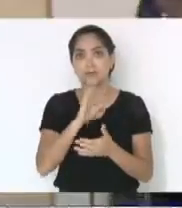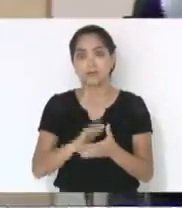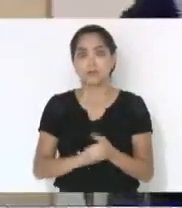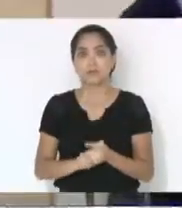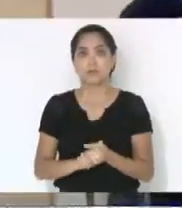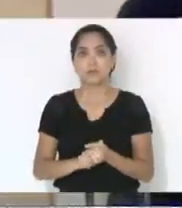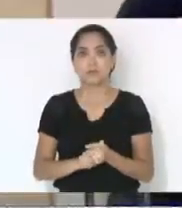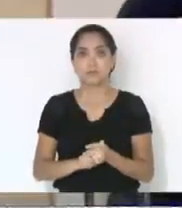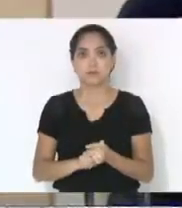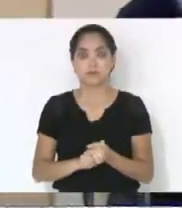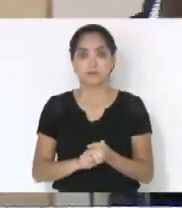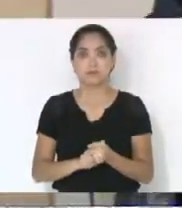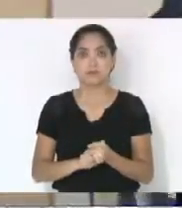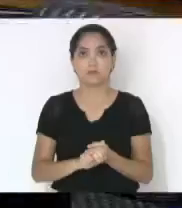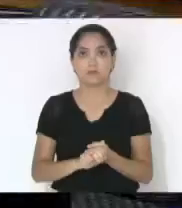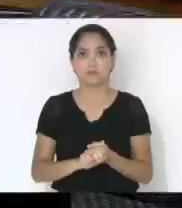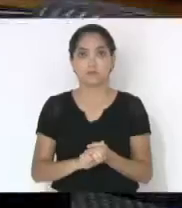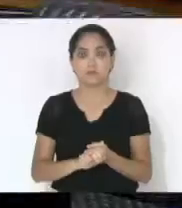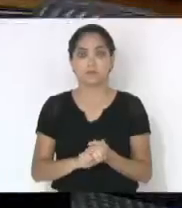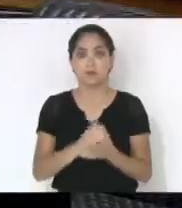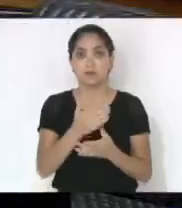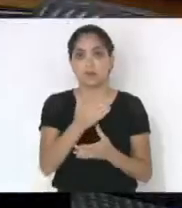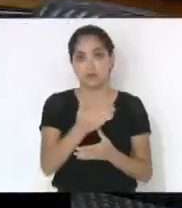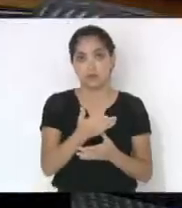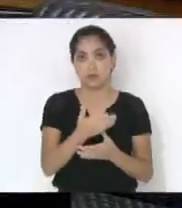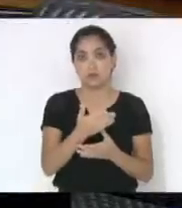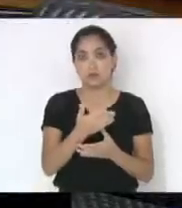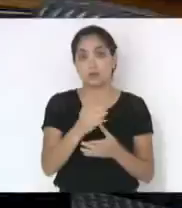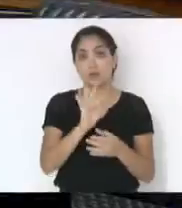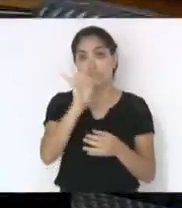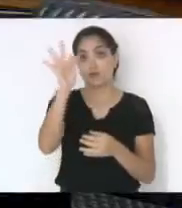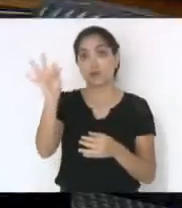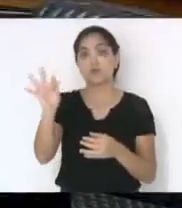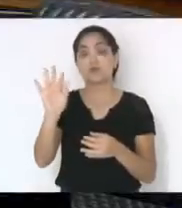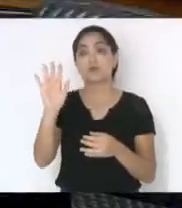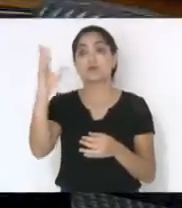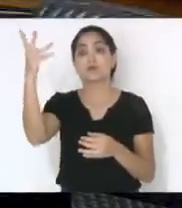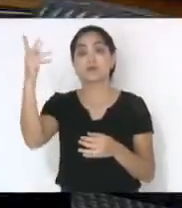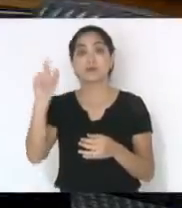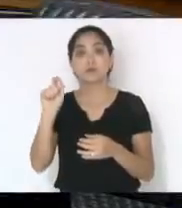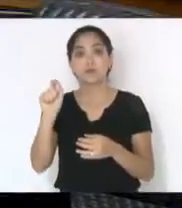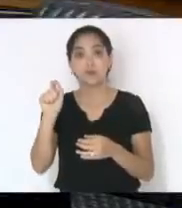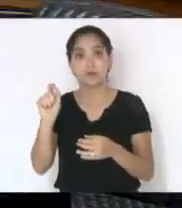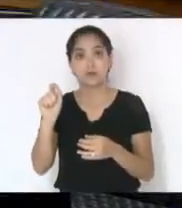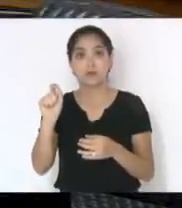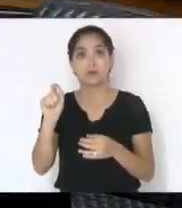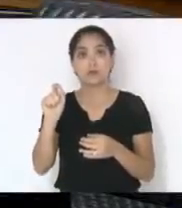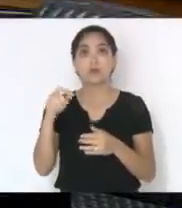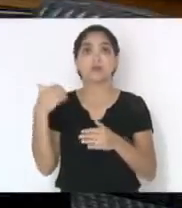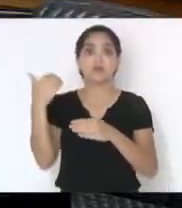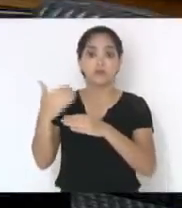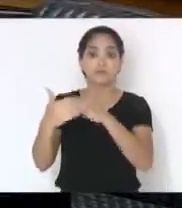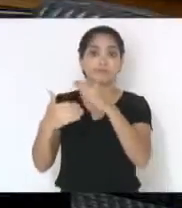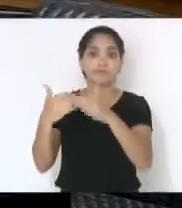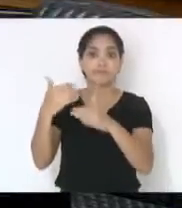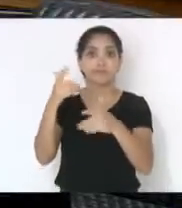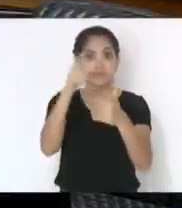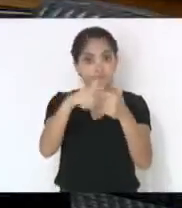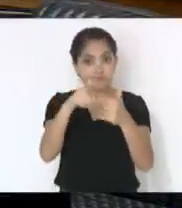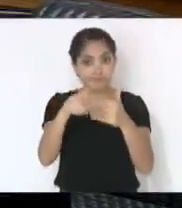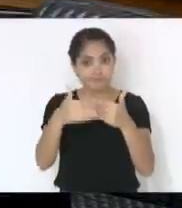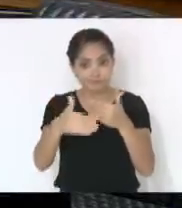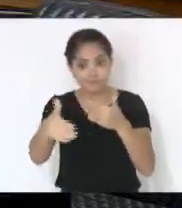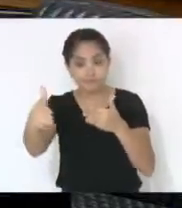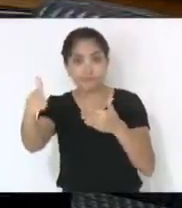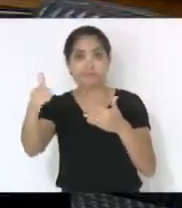mais um minuto, deixa eu fazer para encerrar, e o futuro o que vai acontecer? Nós vamos só adiando os problemas, porque a situação é grave,